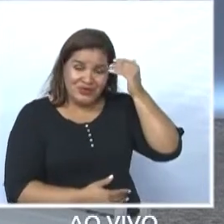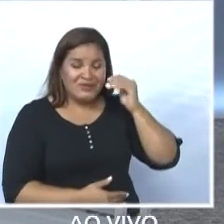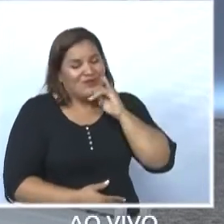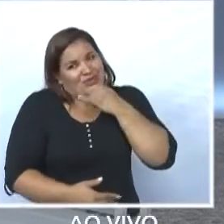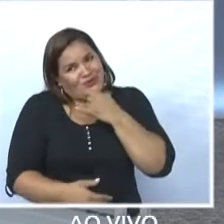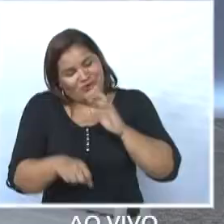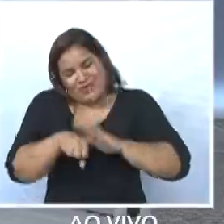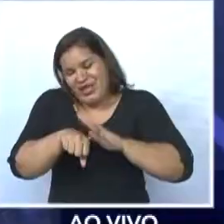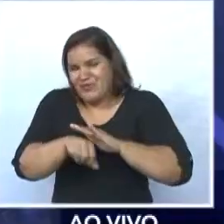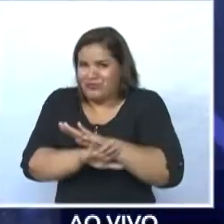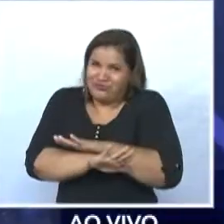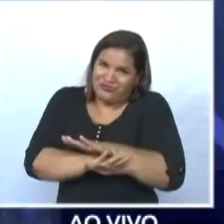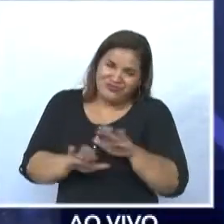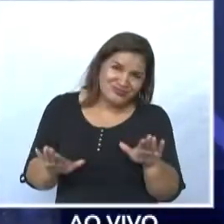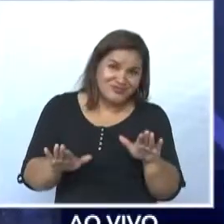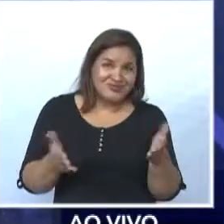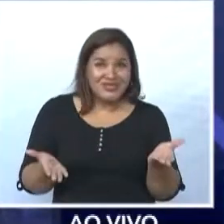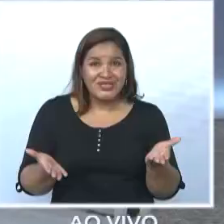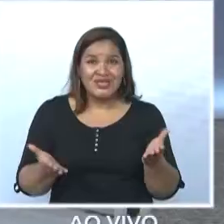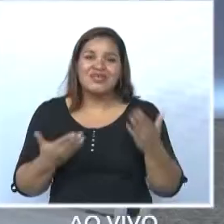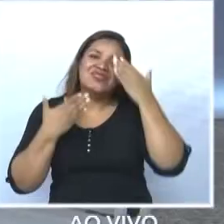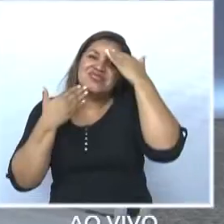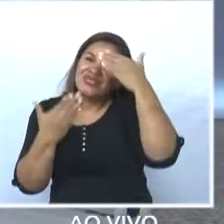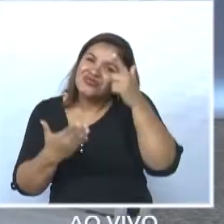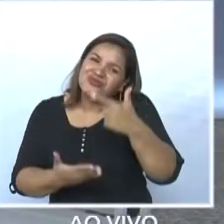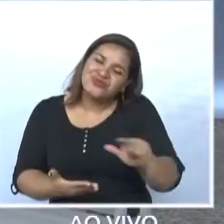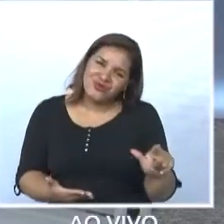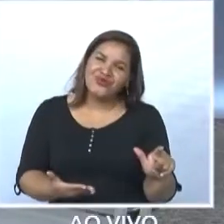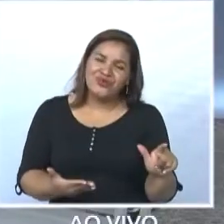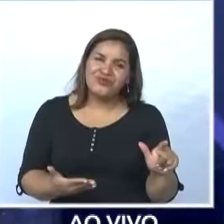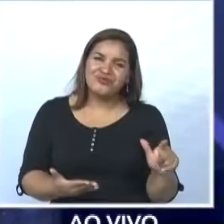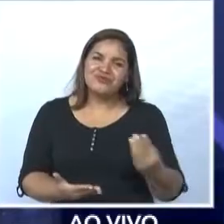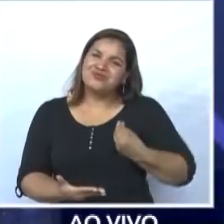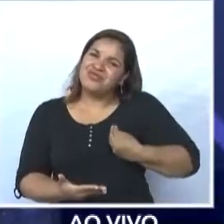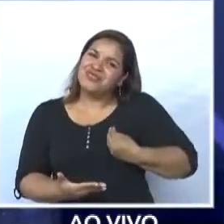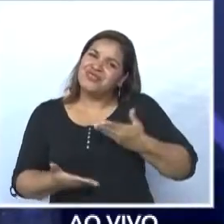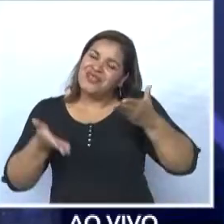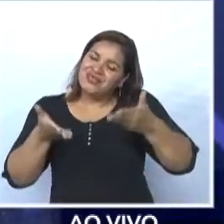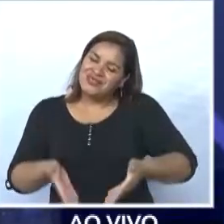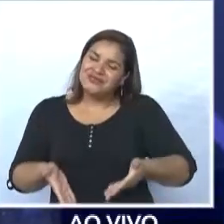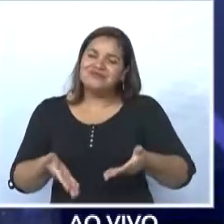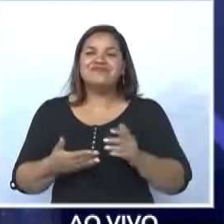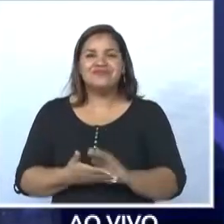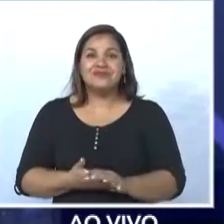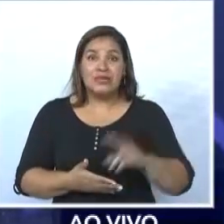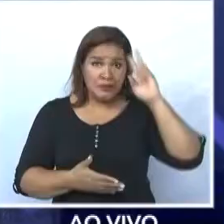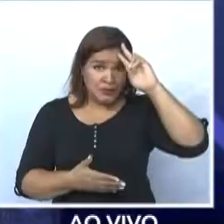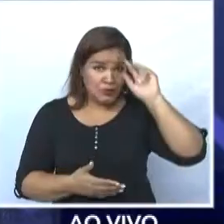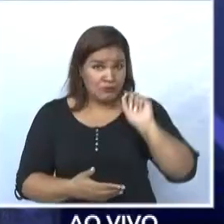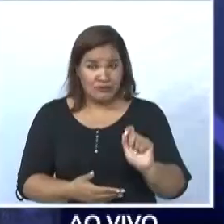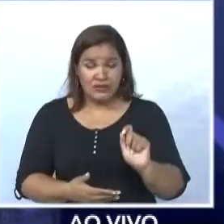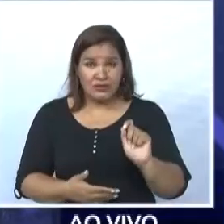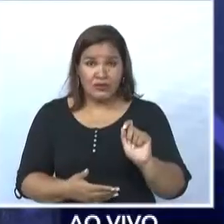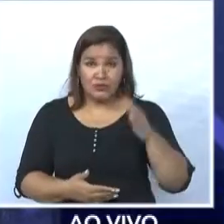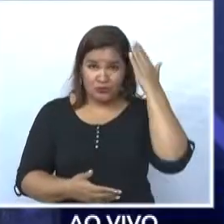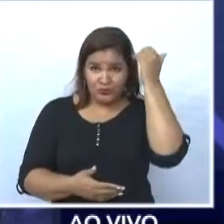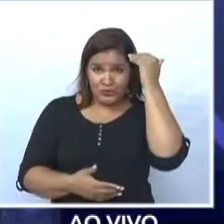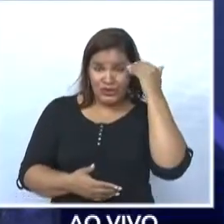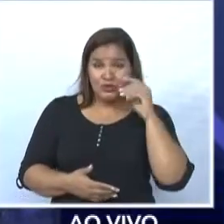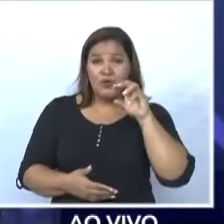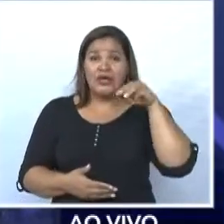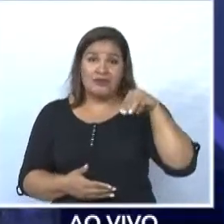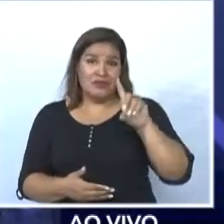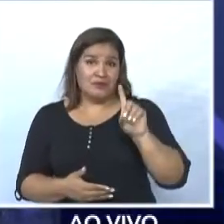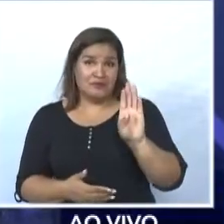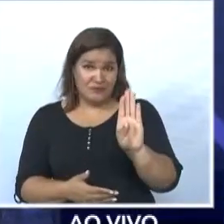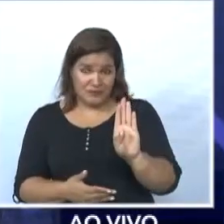acabou e eu quero agradecer mais uma vez a presença do candidato aqui com a gente. Lembrando que o Alexandre Ferreira do MDB, ele